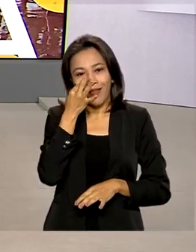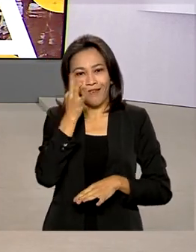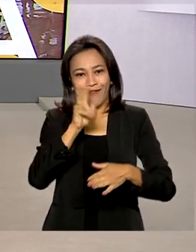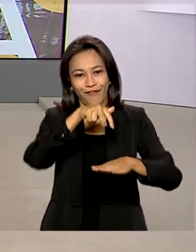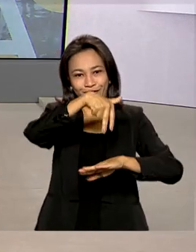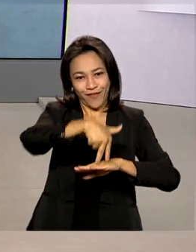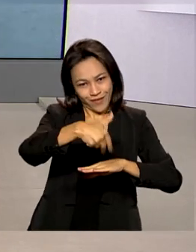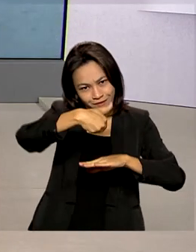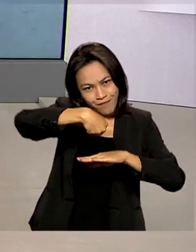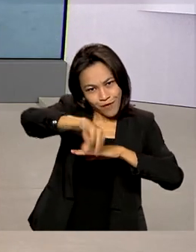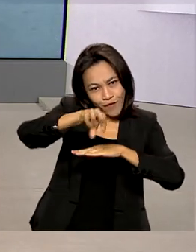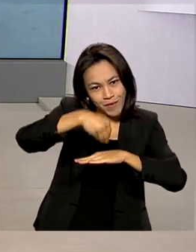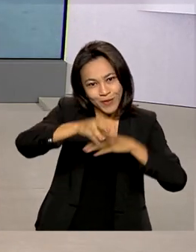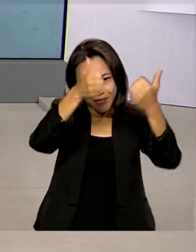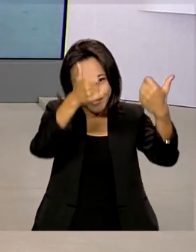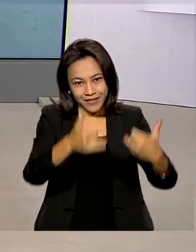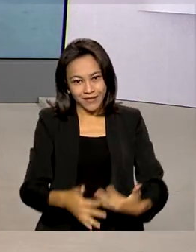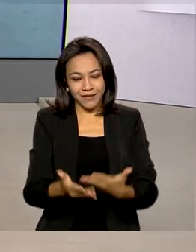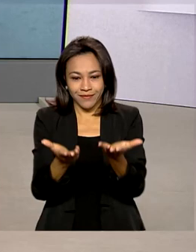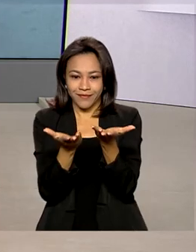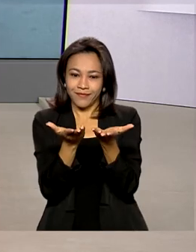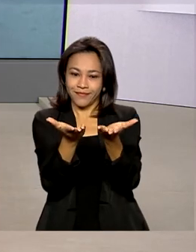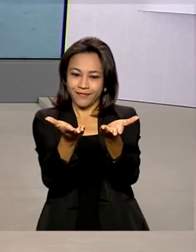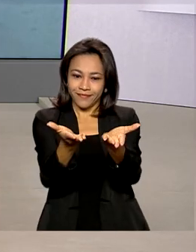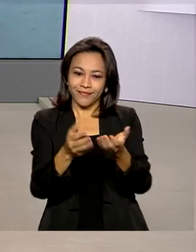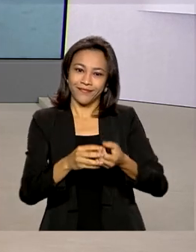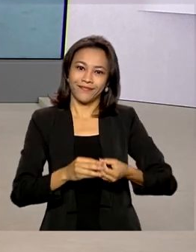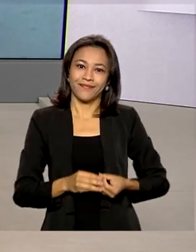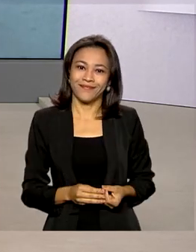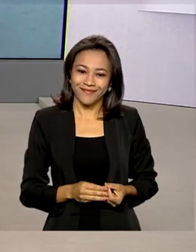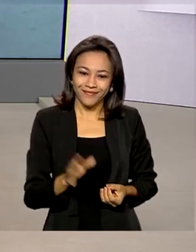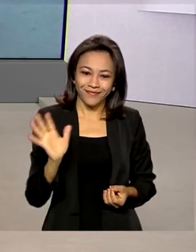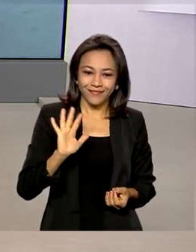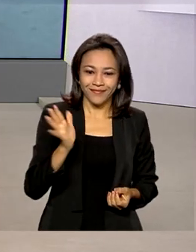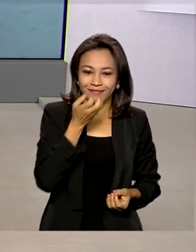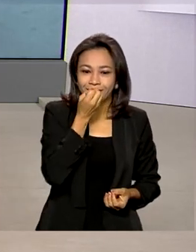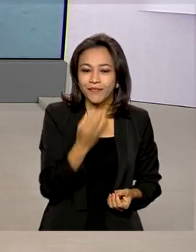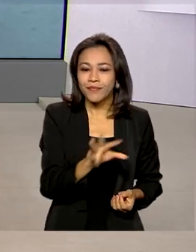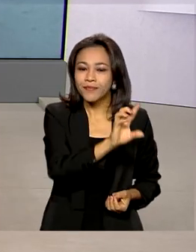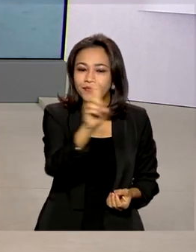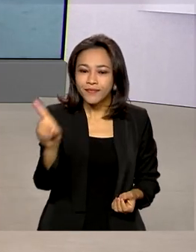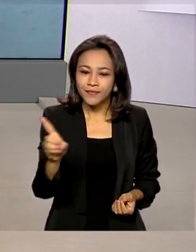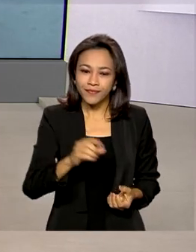palista e tem mais informações pra gente é a repórter Érica Pinheiro. Érica, bom dia!